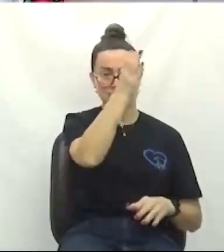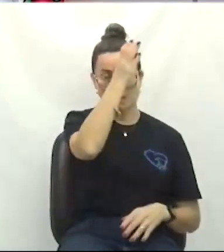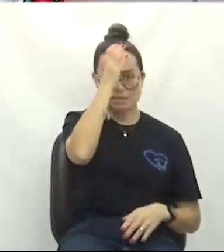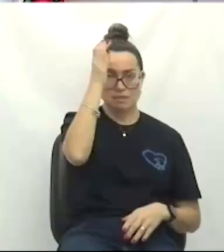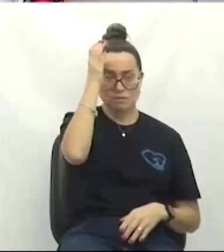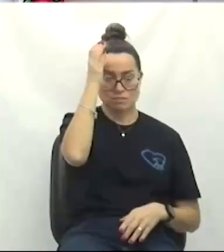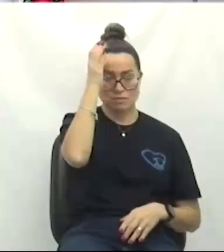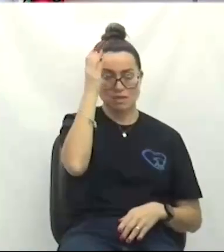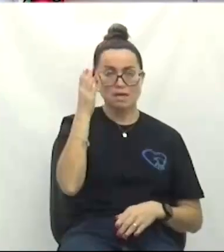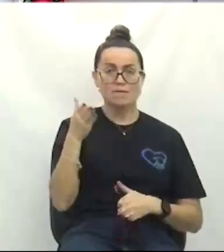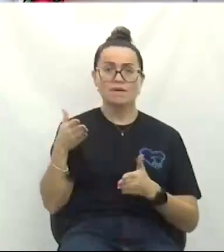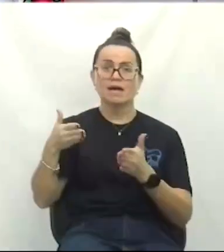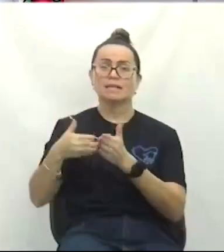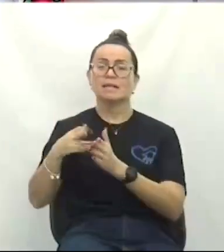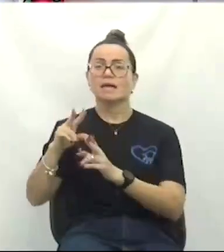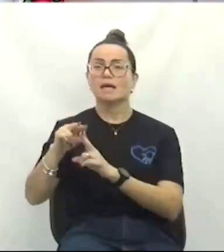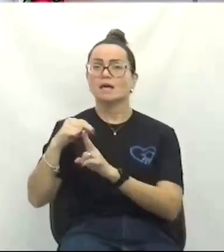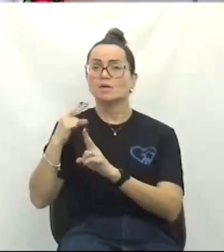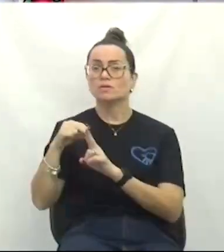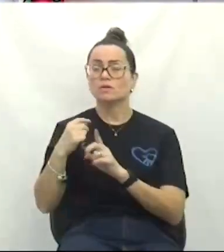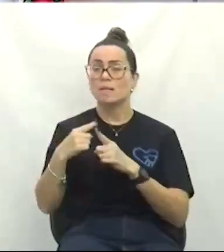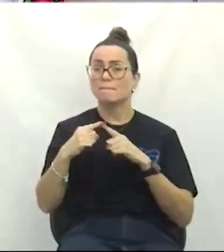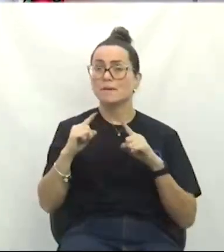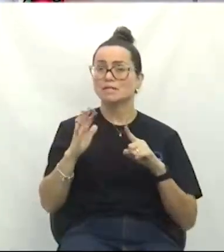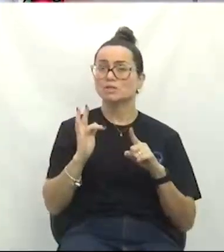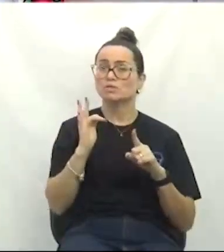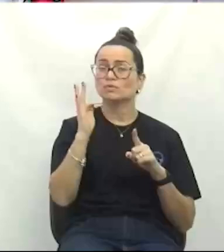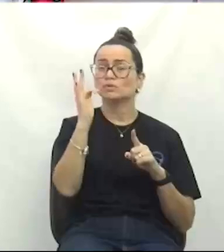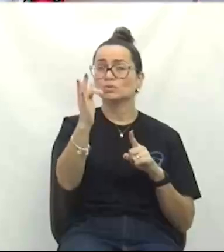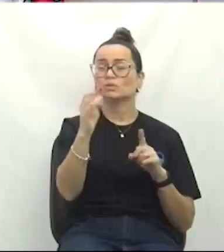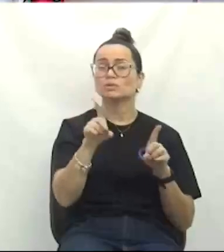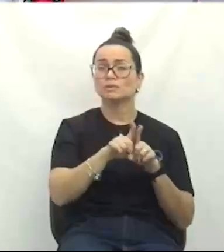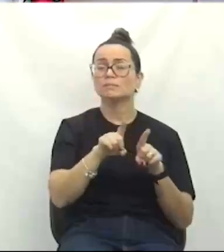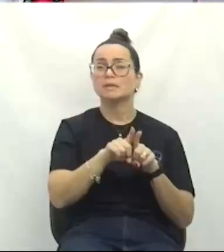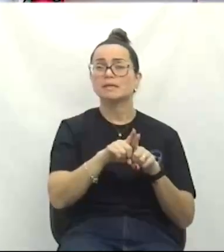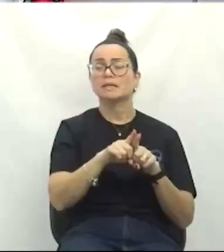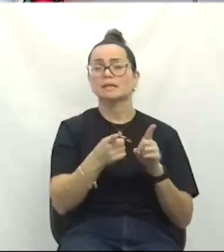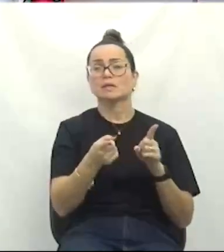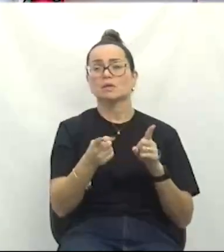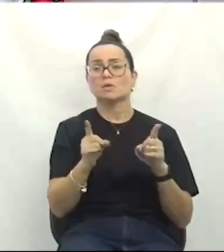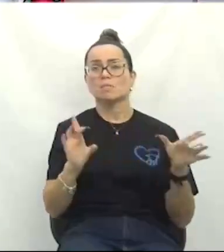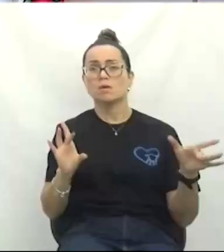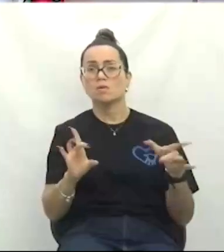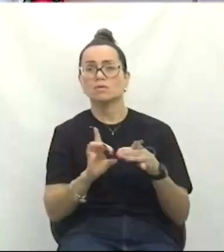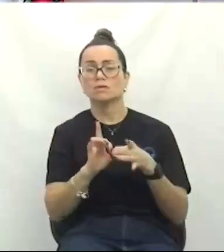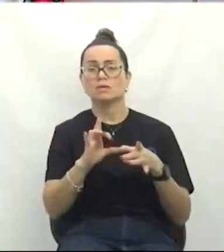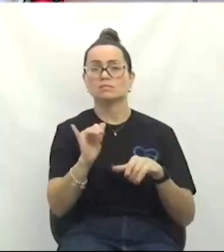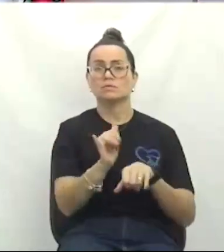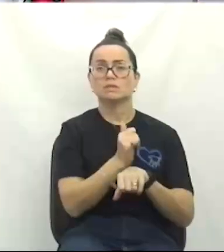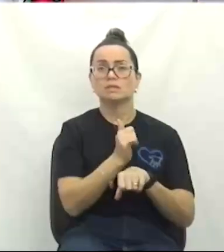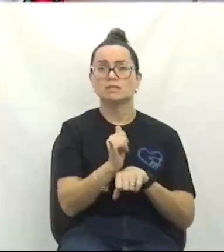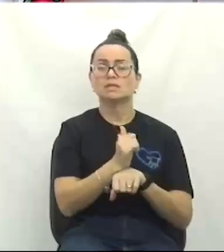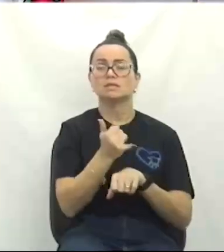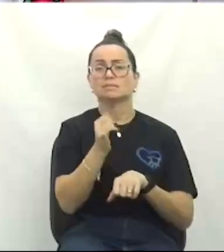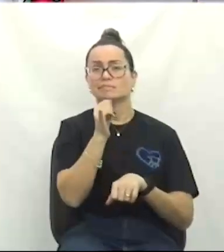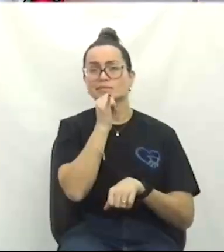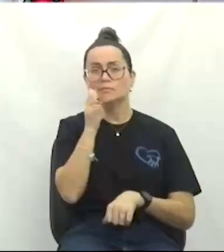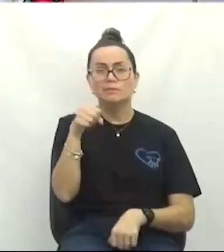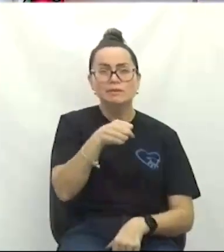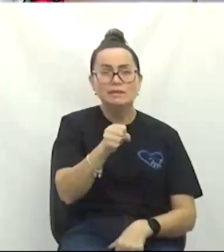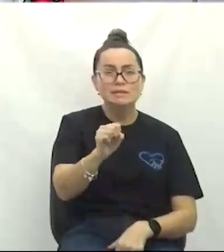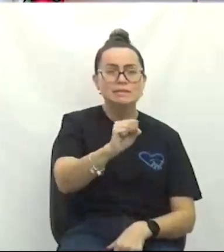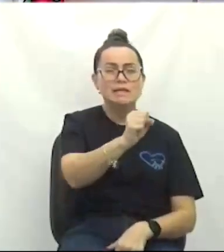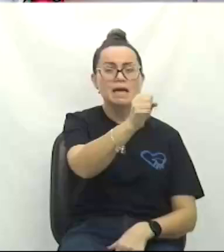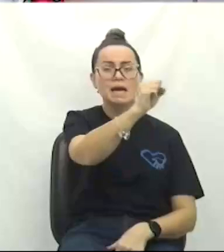pode, no futuro, ser uma importante ligação estratégica entre o litoral, a Serra do Rio do Rastro e o Vale do Braço do Norte.